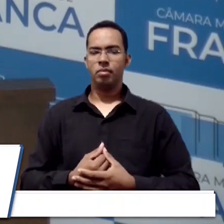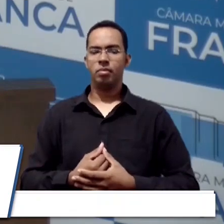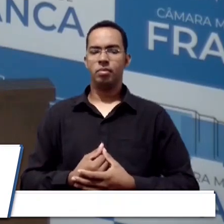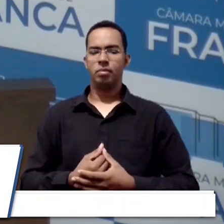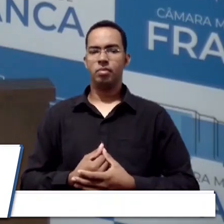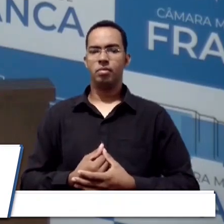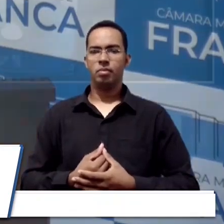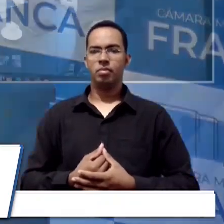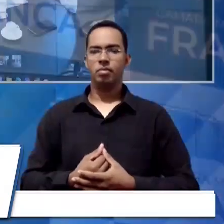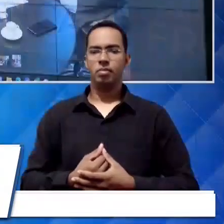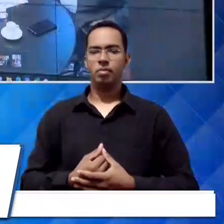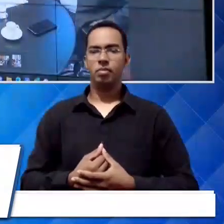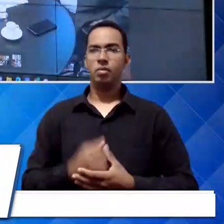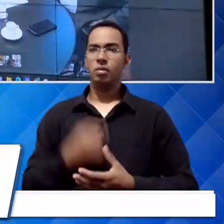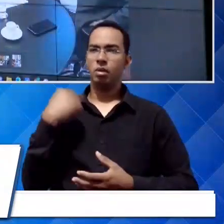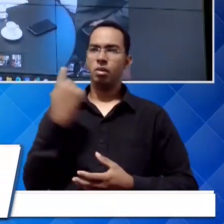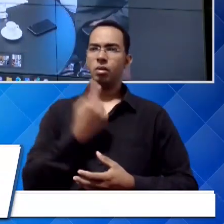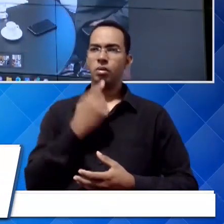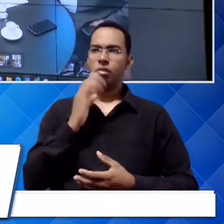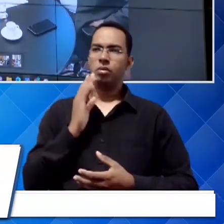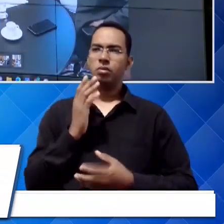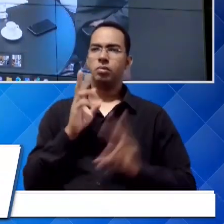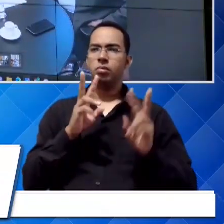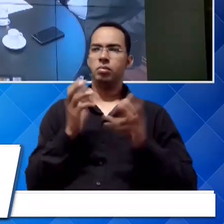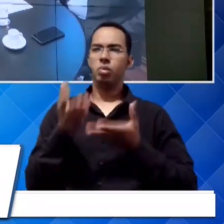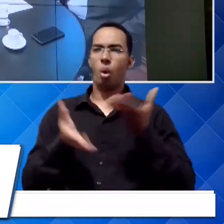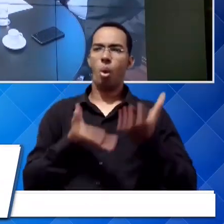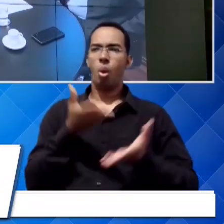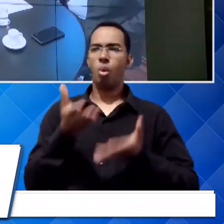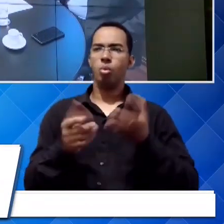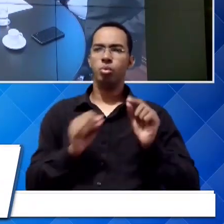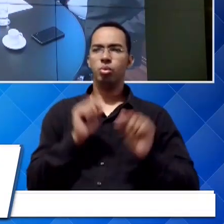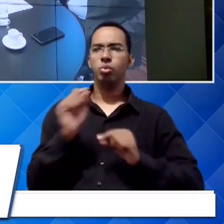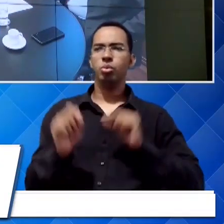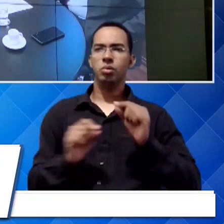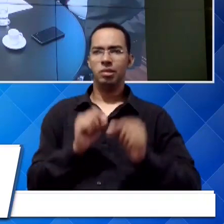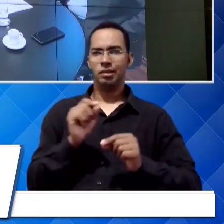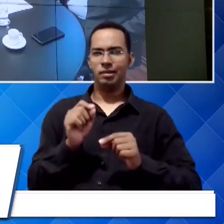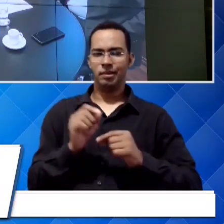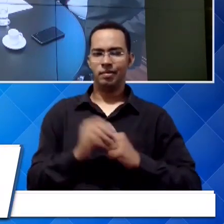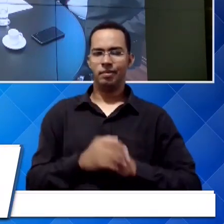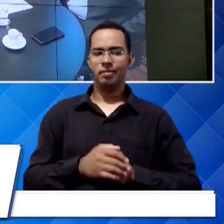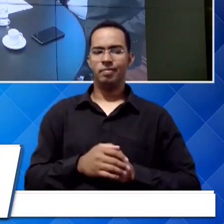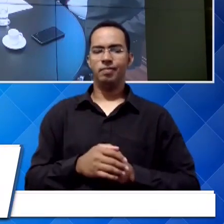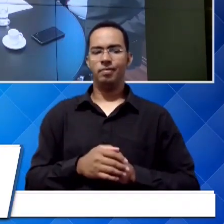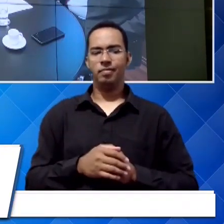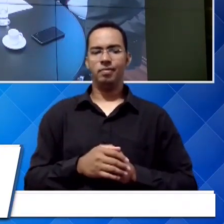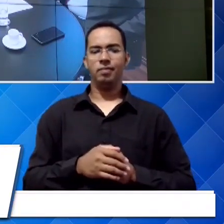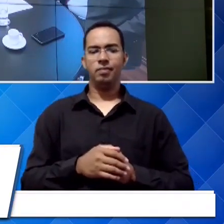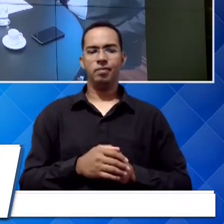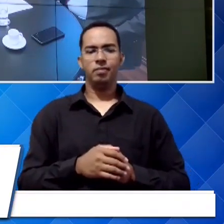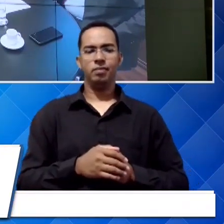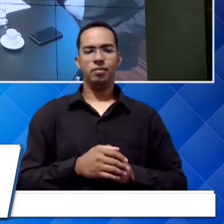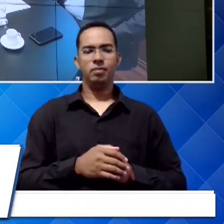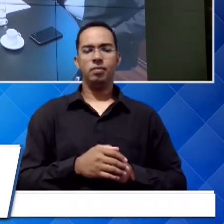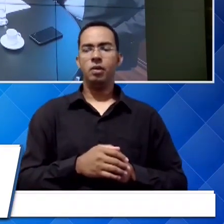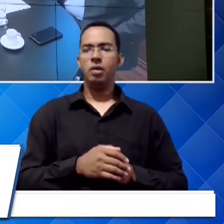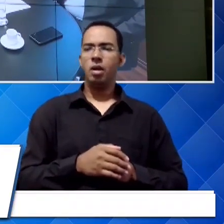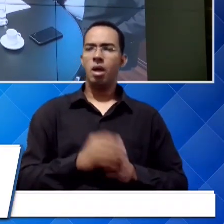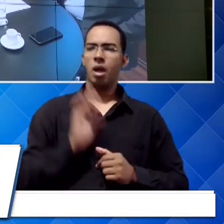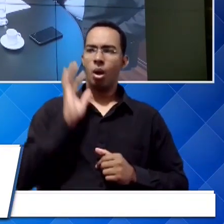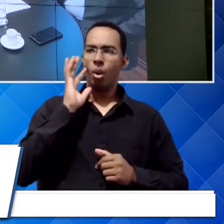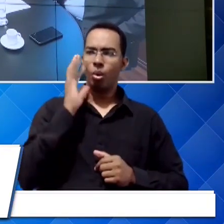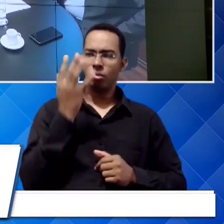Nós fomos tratar do seguinte, houve um